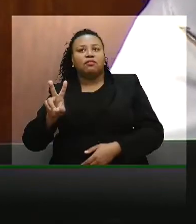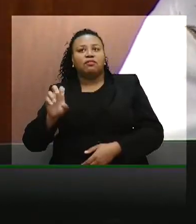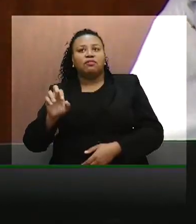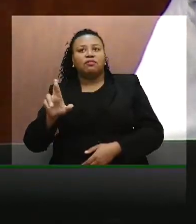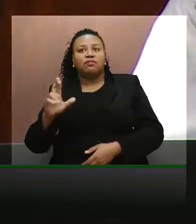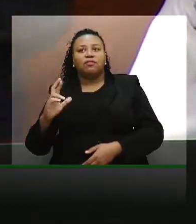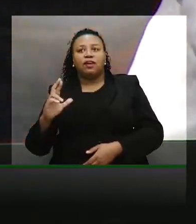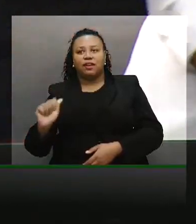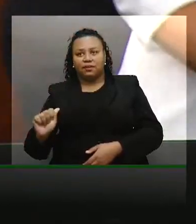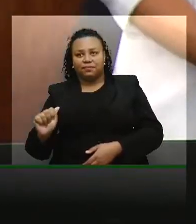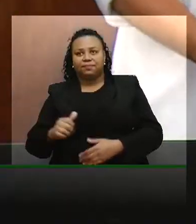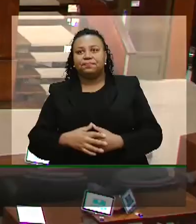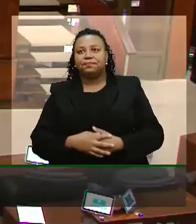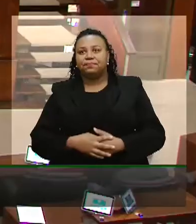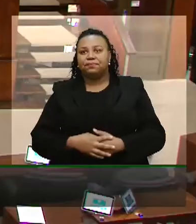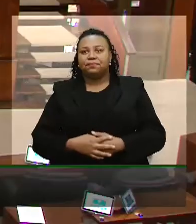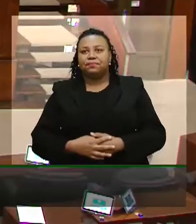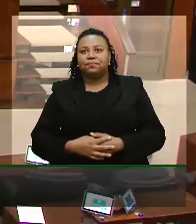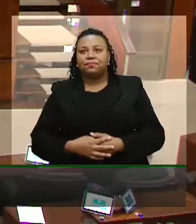Barcelos Costa.